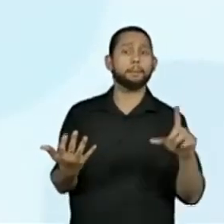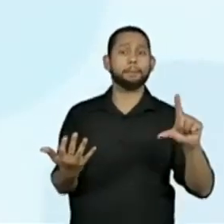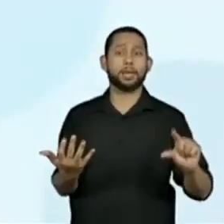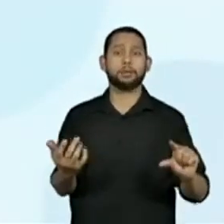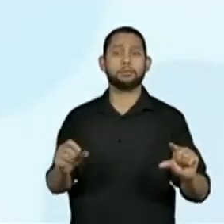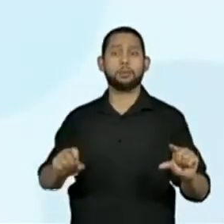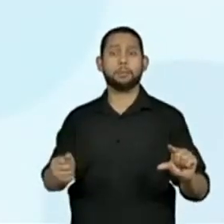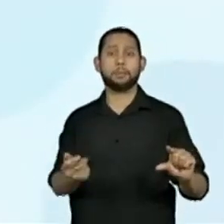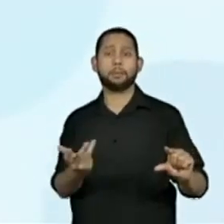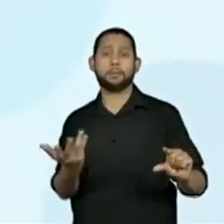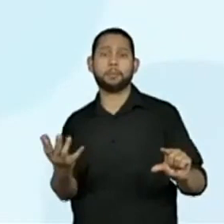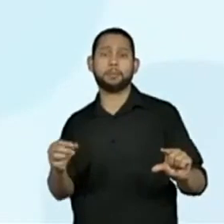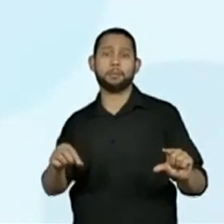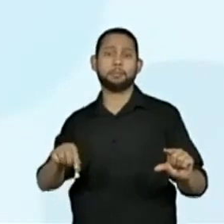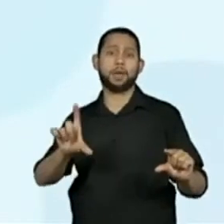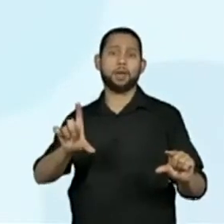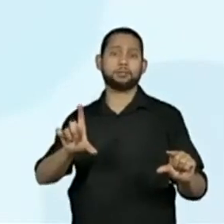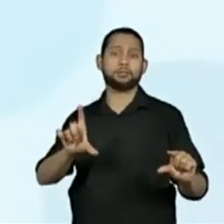O Renan